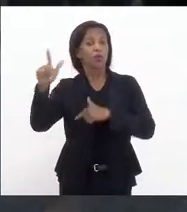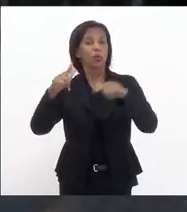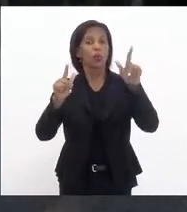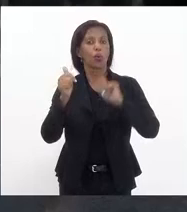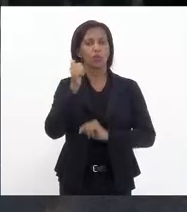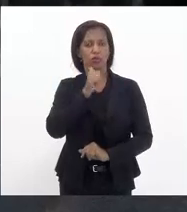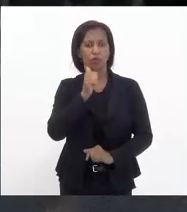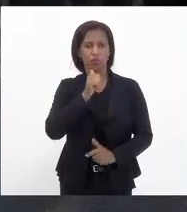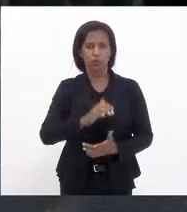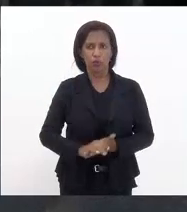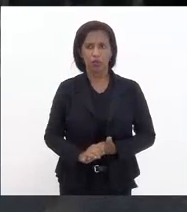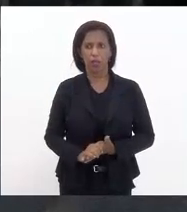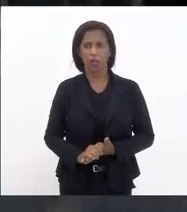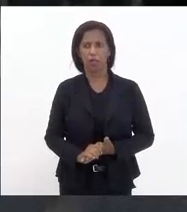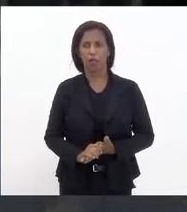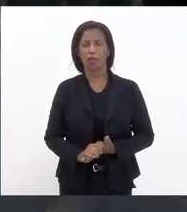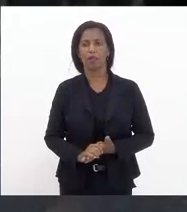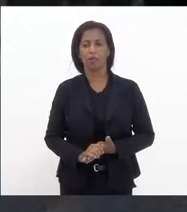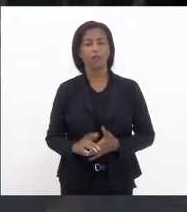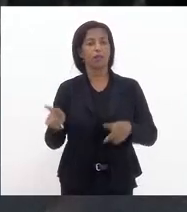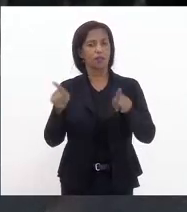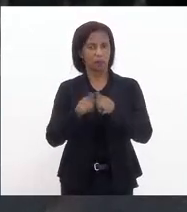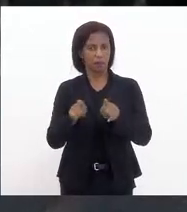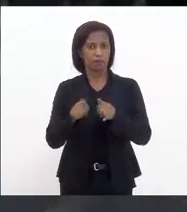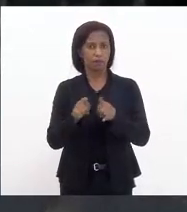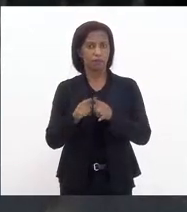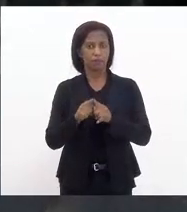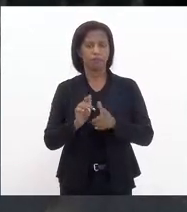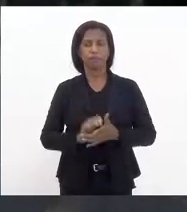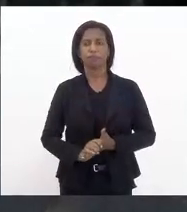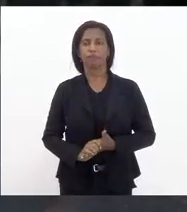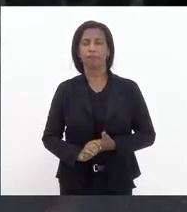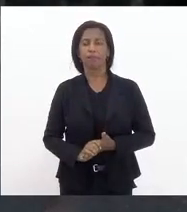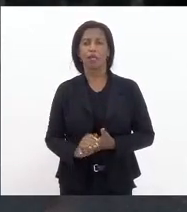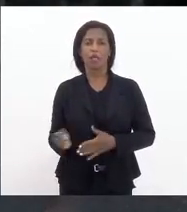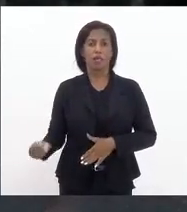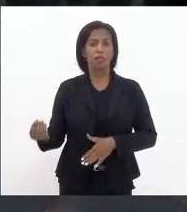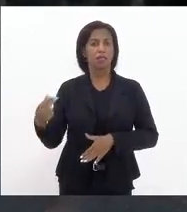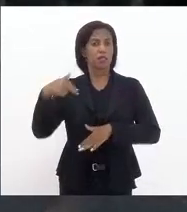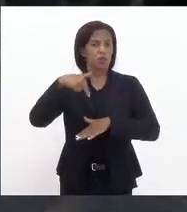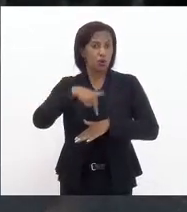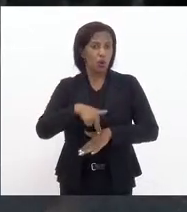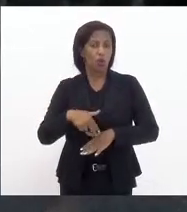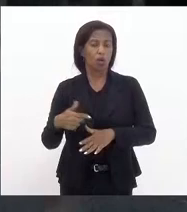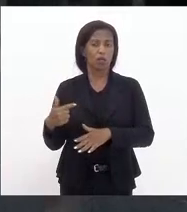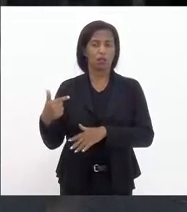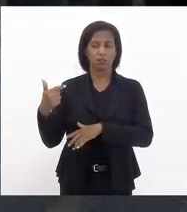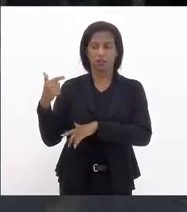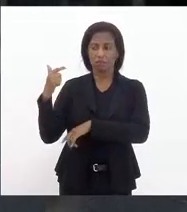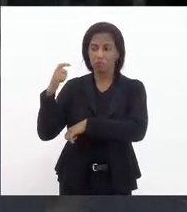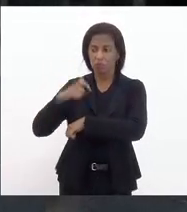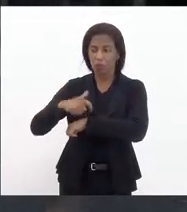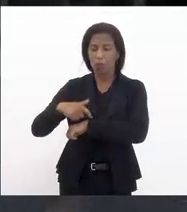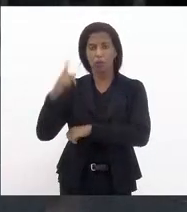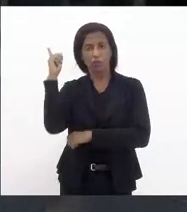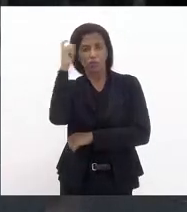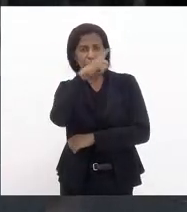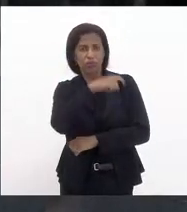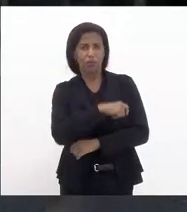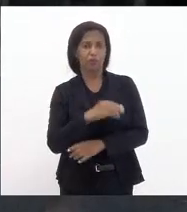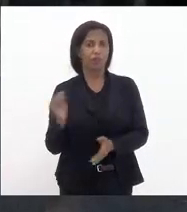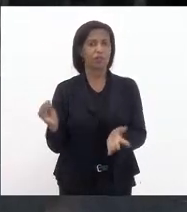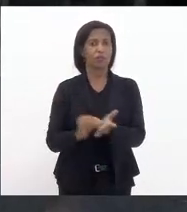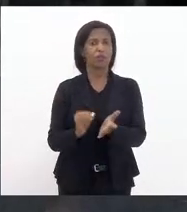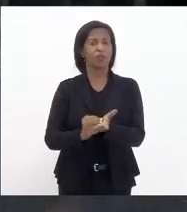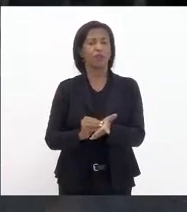mulheres outras mães pretas também se colocam numa situação extremamente complicada diante da